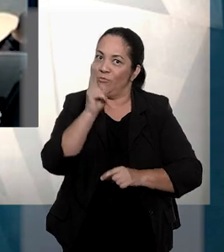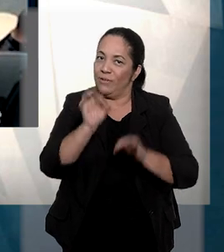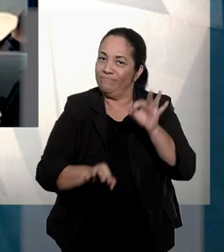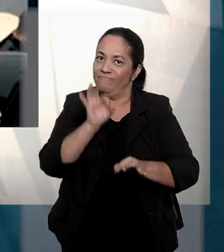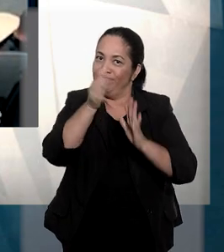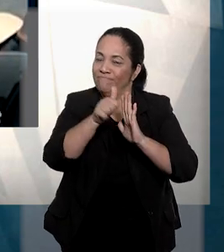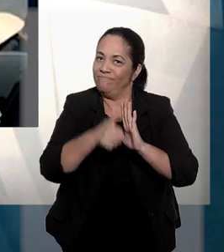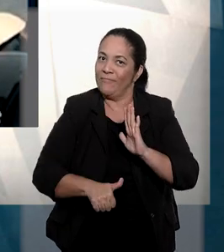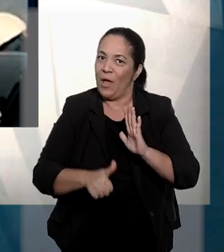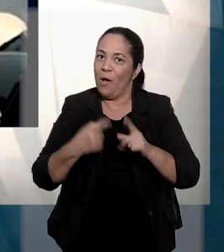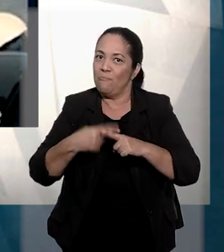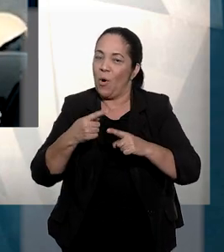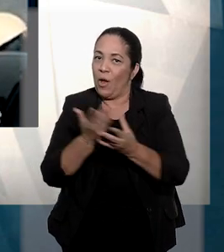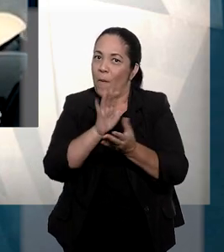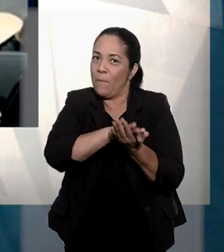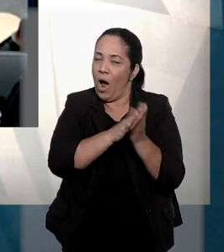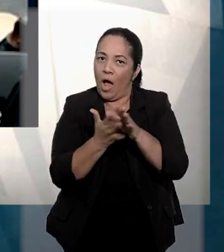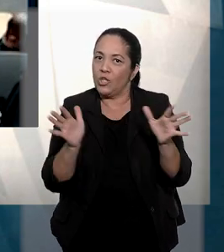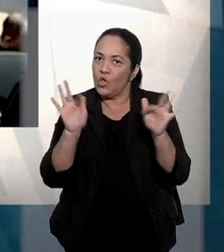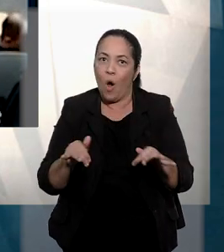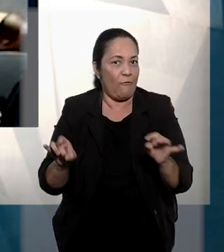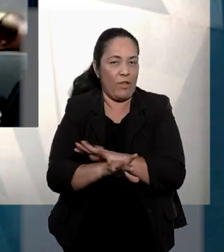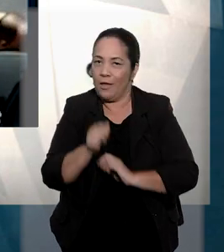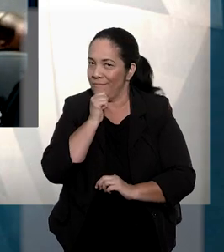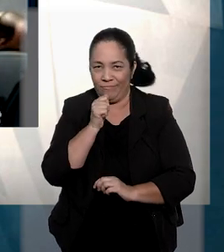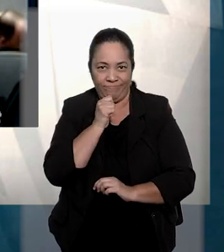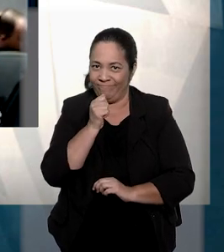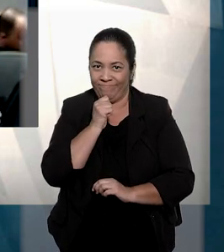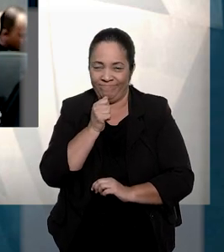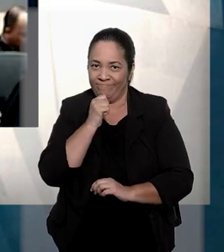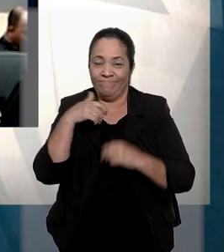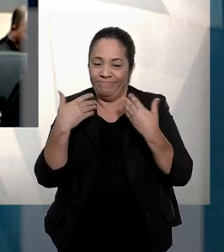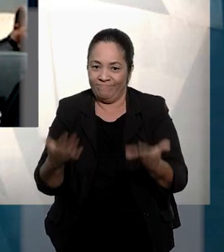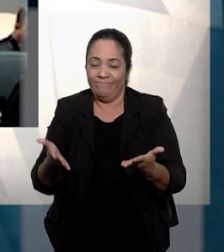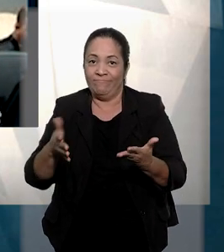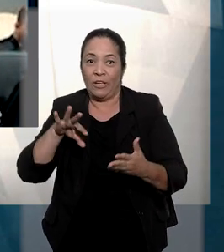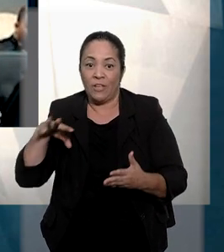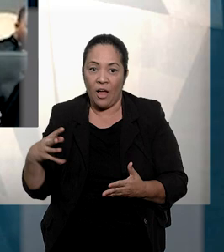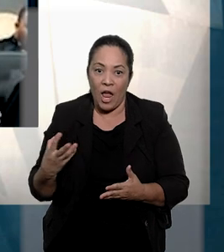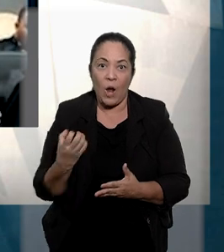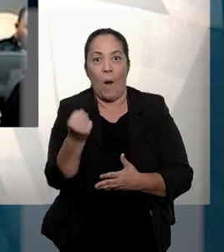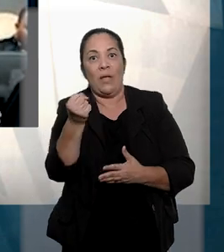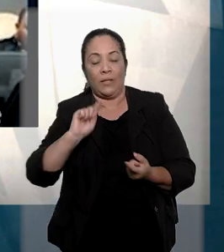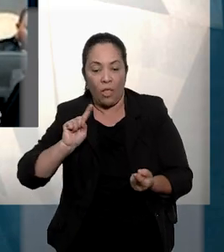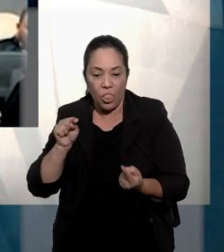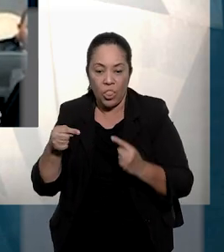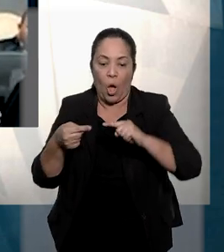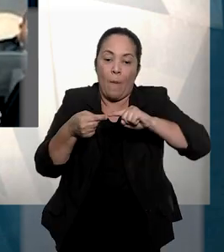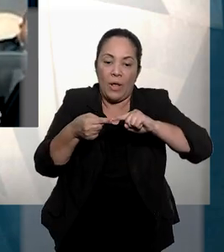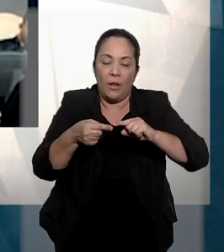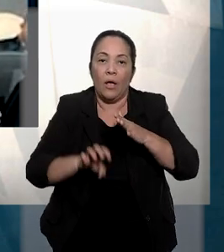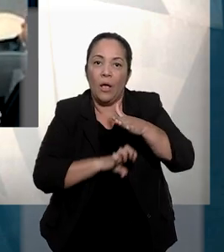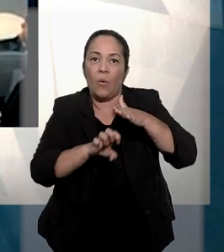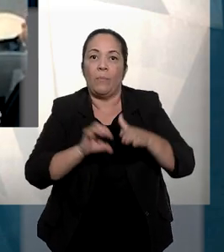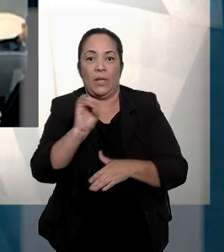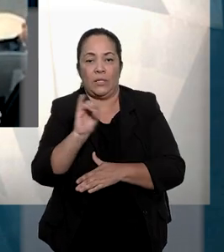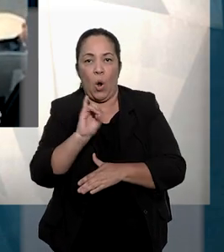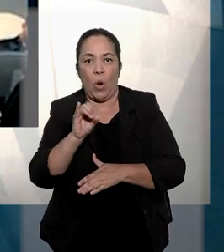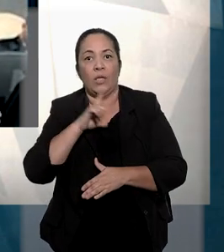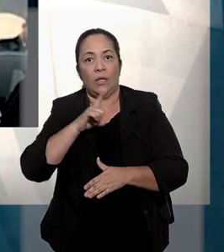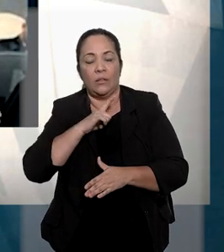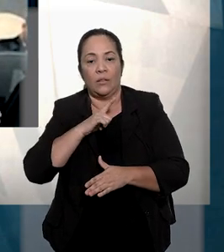sentença ainda não transitou em julgado. Segundo ele, o juízo da recuperação é o que está mais próximo da realidade da empresa com